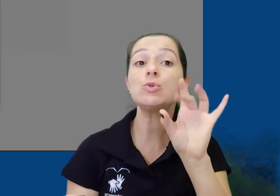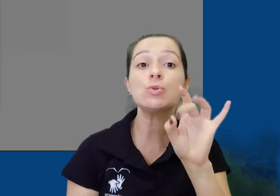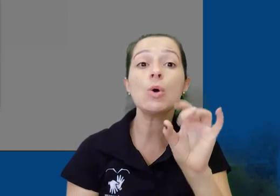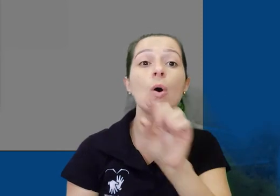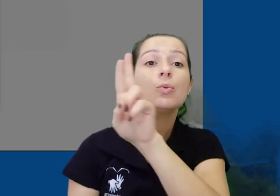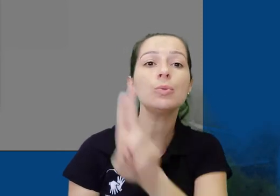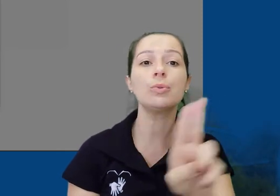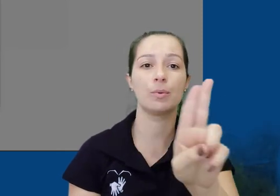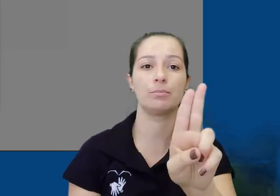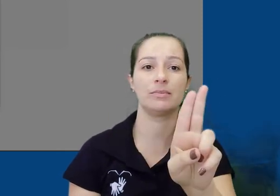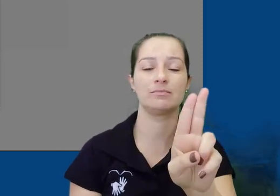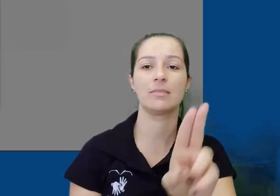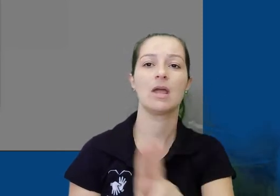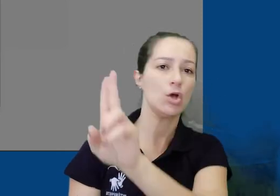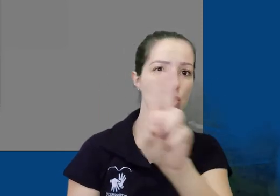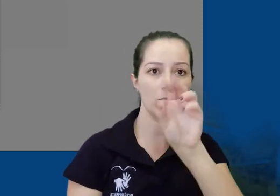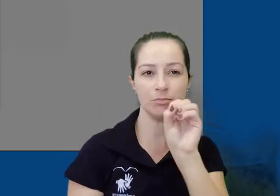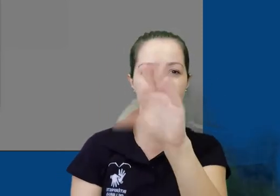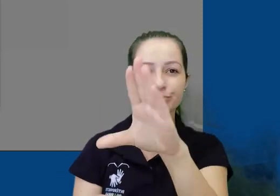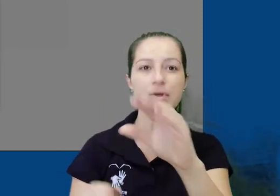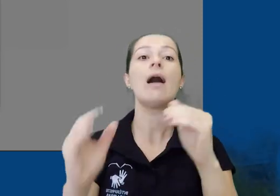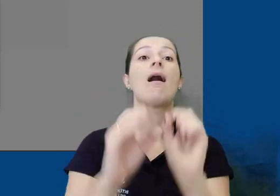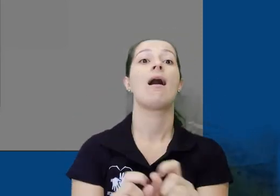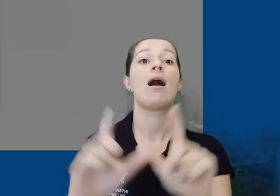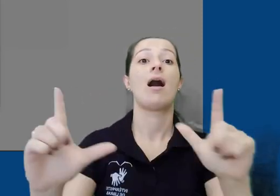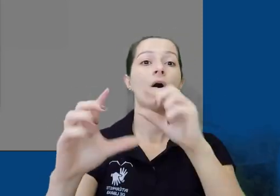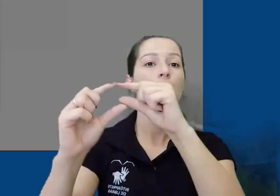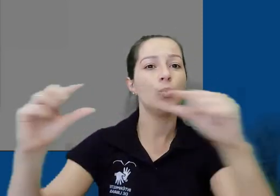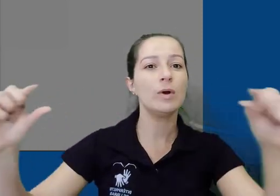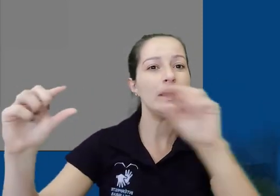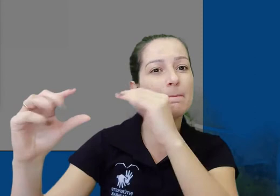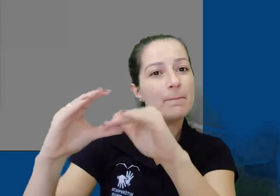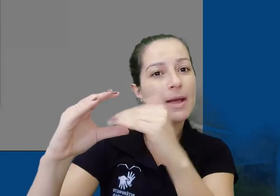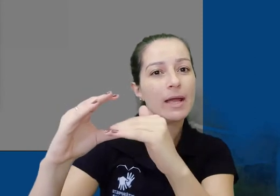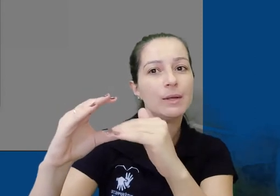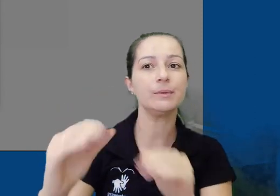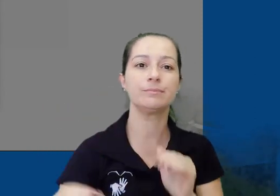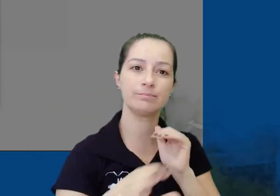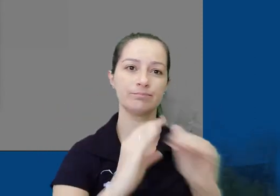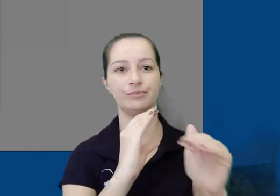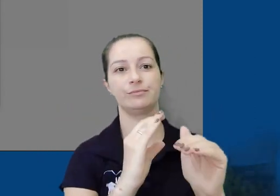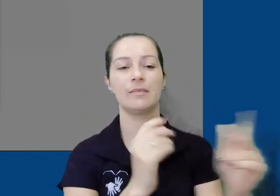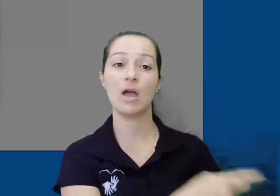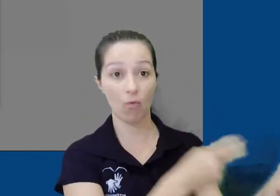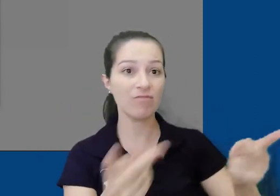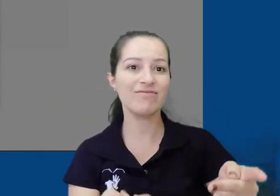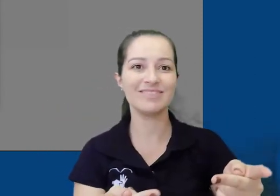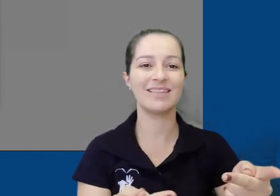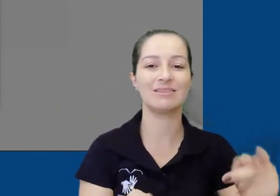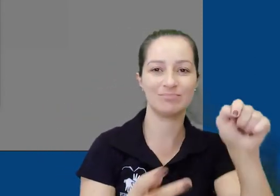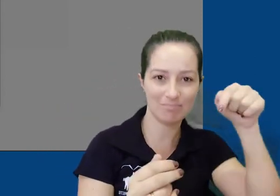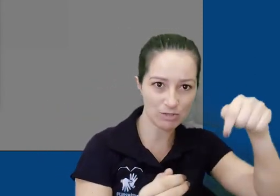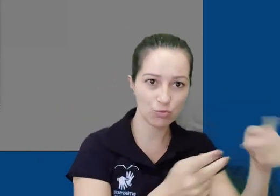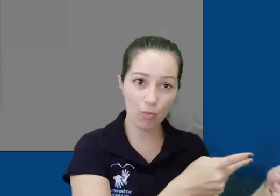e recorrente, é possível encontrá-la pelo nome. Ao encontrar a pessoa ou digitar o e-mail corretamente, clique no usuário dela e depois em